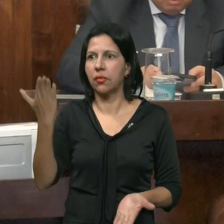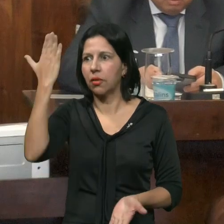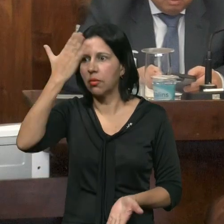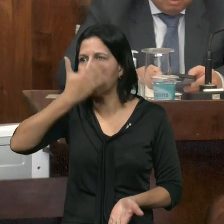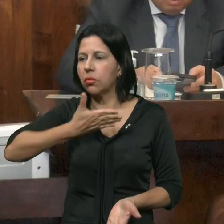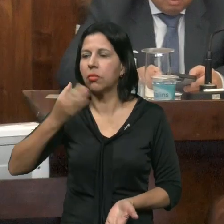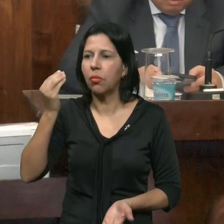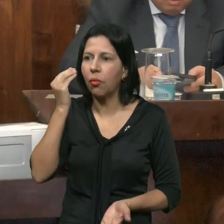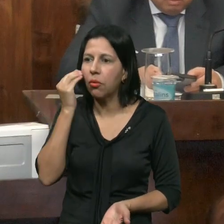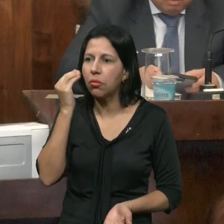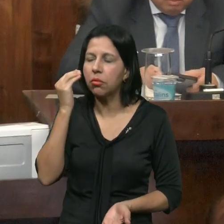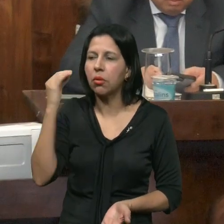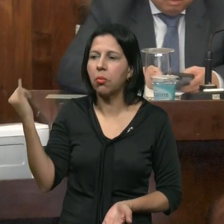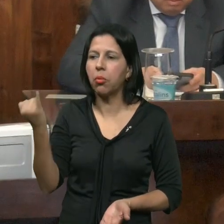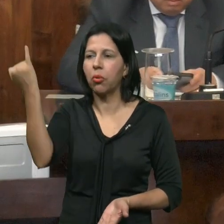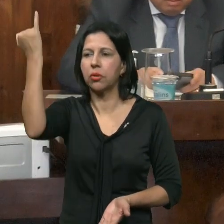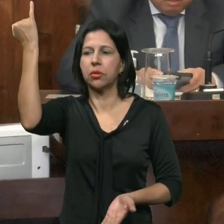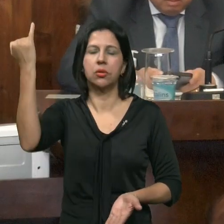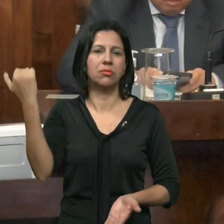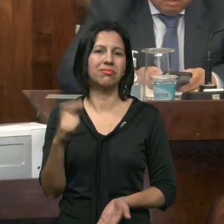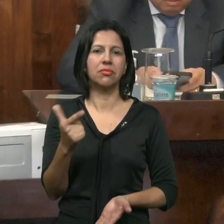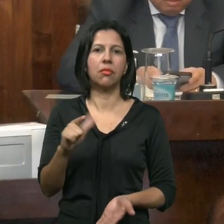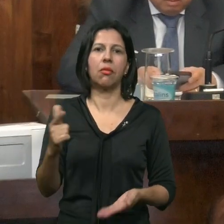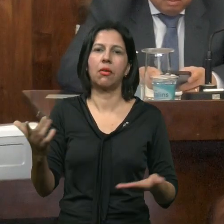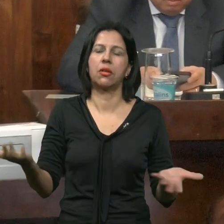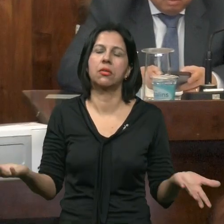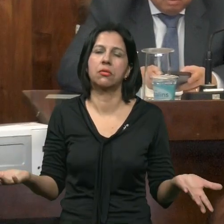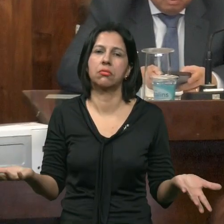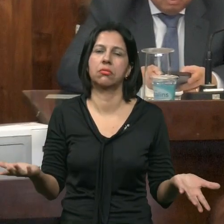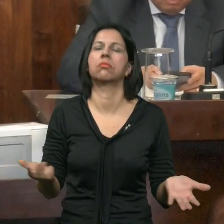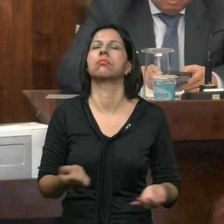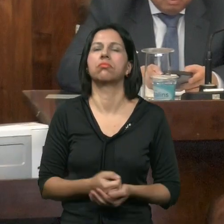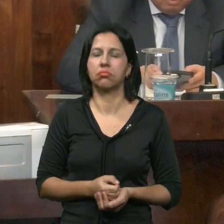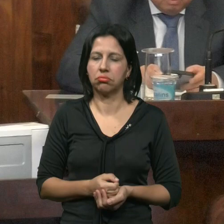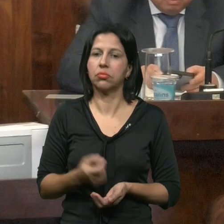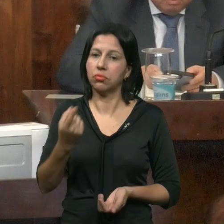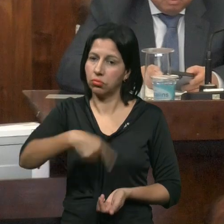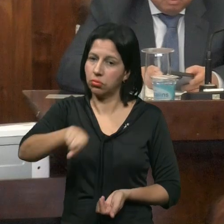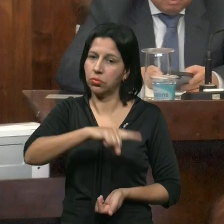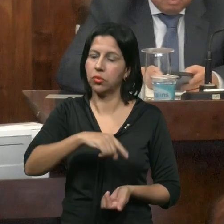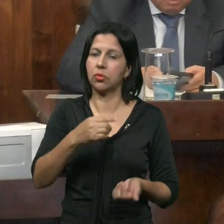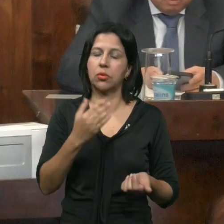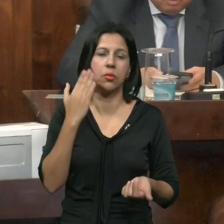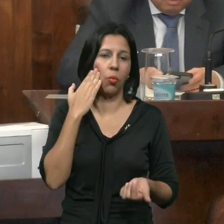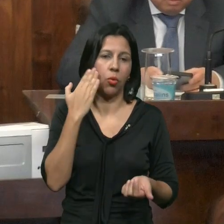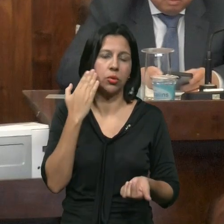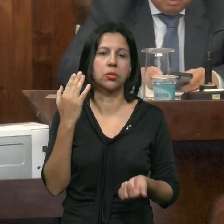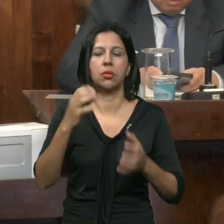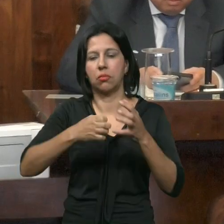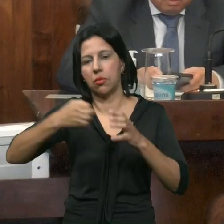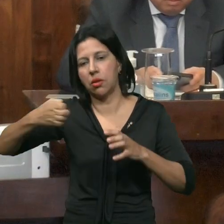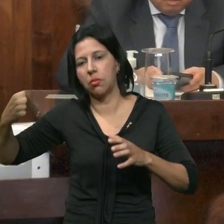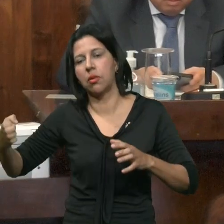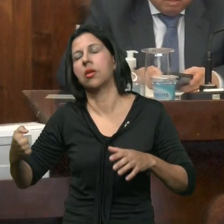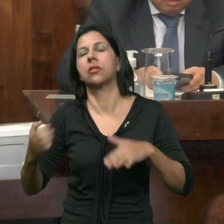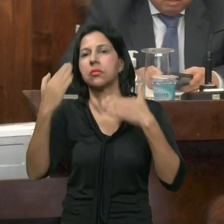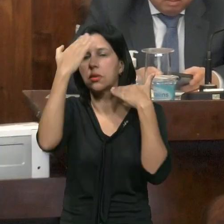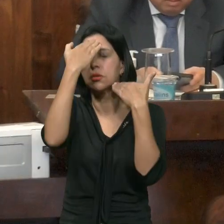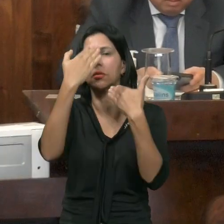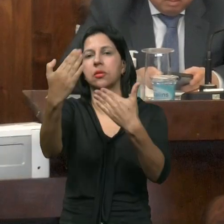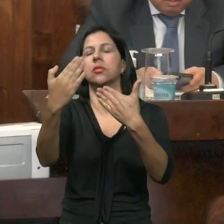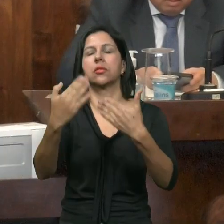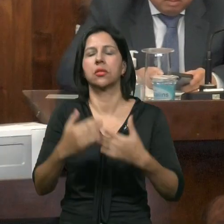No plano De carreira Então esse Foi o motivo Que nos levou A apresentar Essa emenda E agradeço Aqui